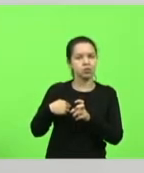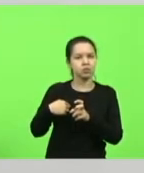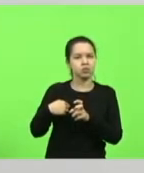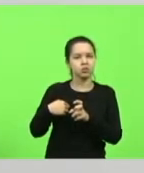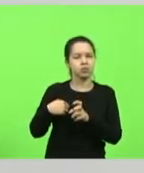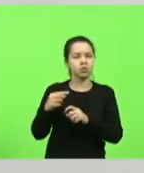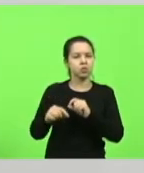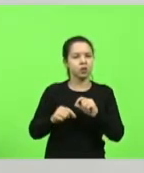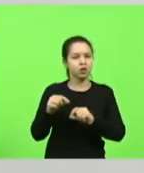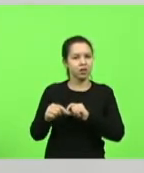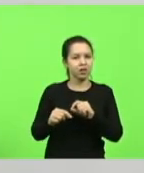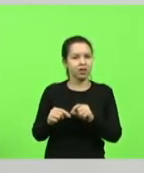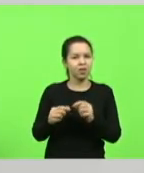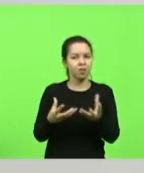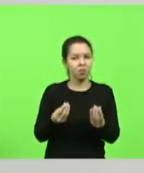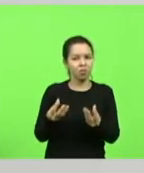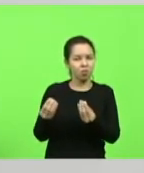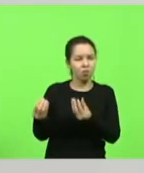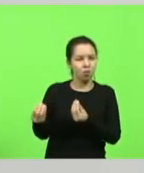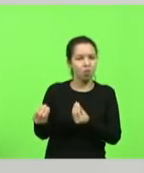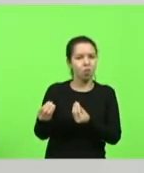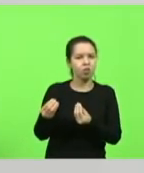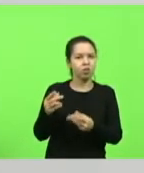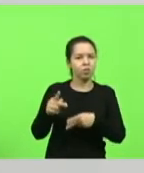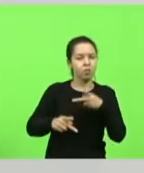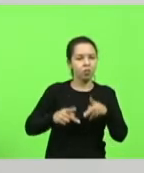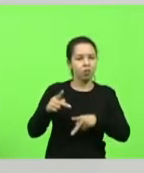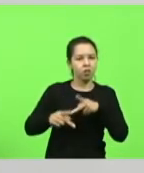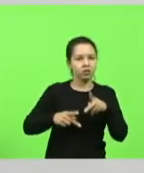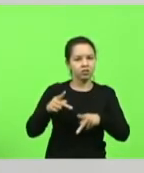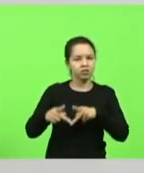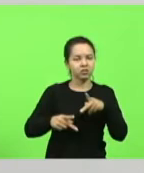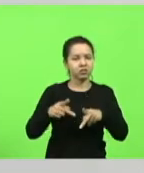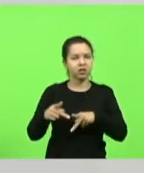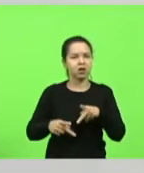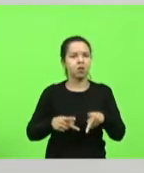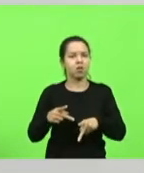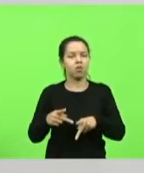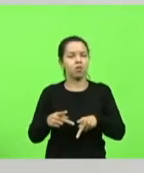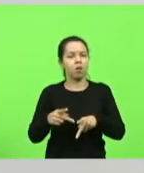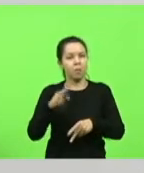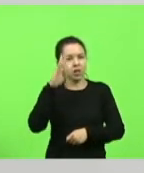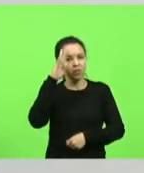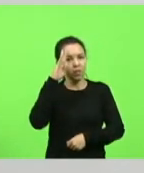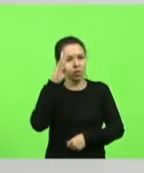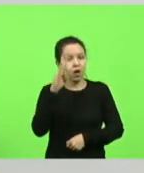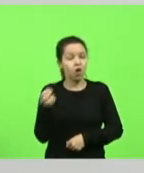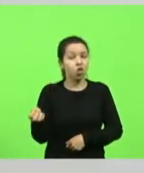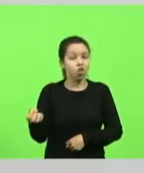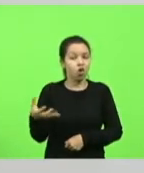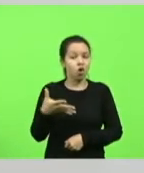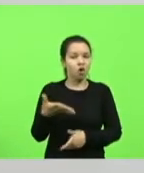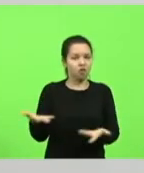é que a grande maioria da população principalmente as novas gerações